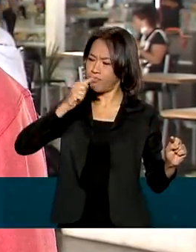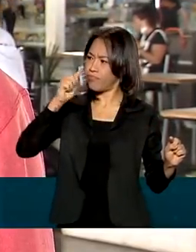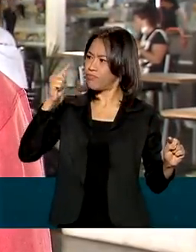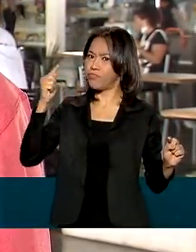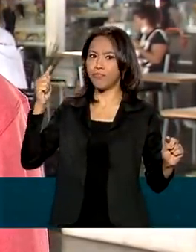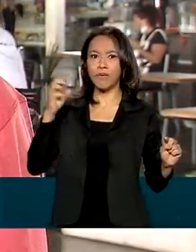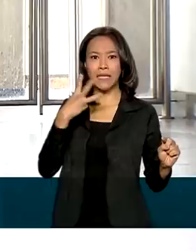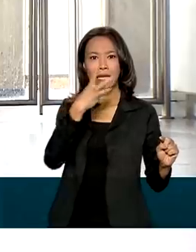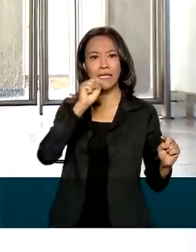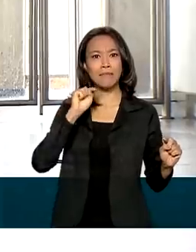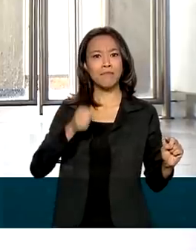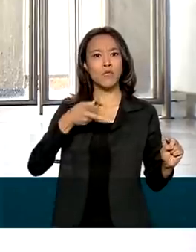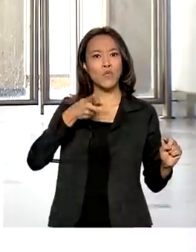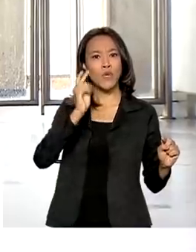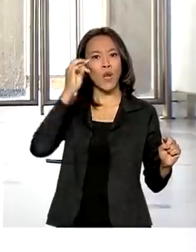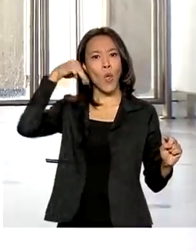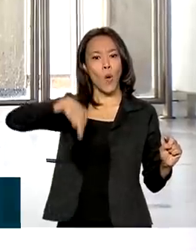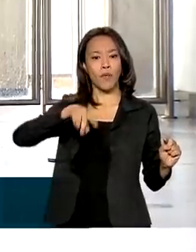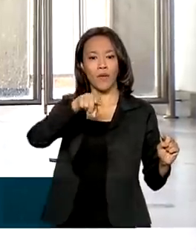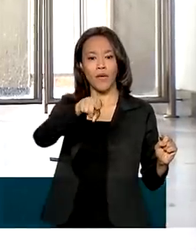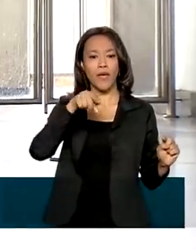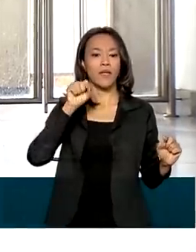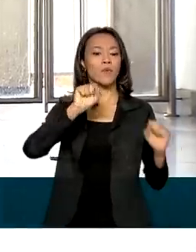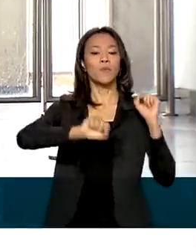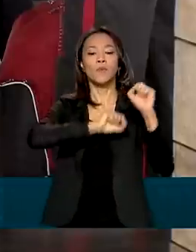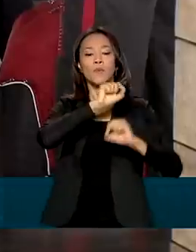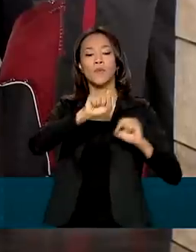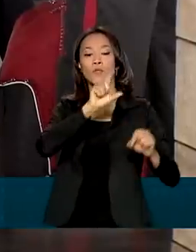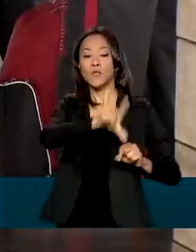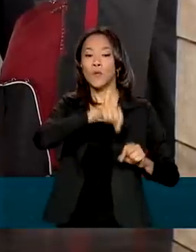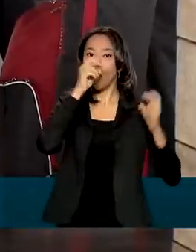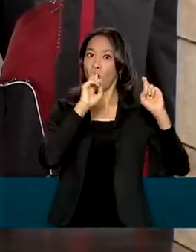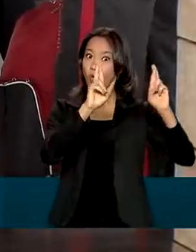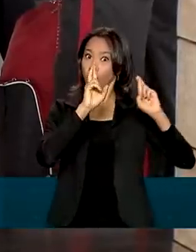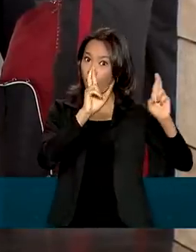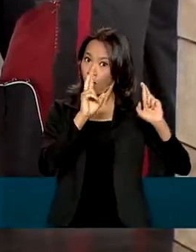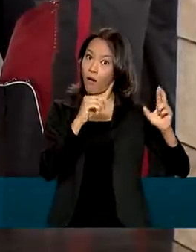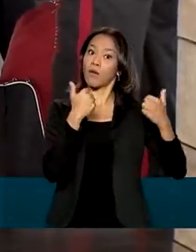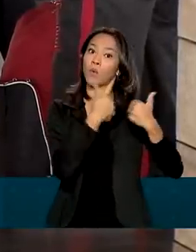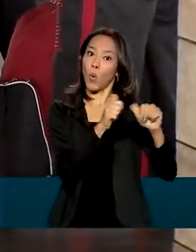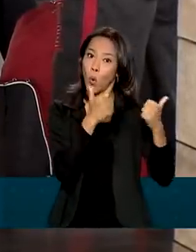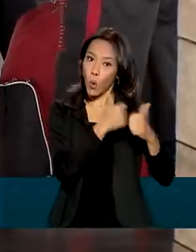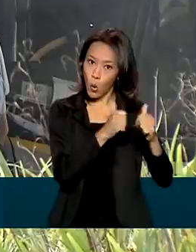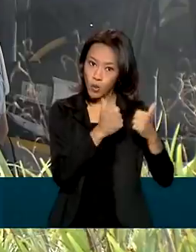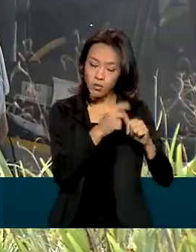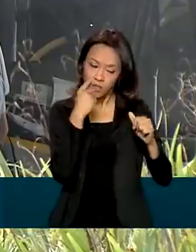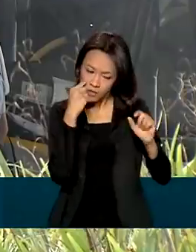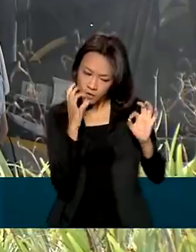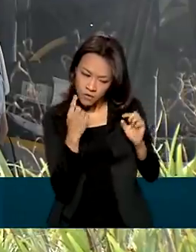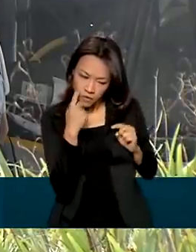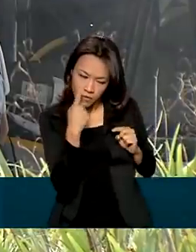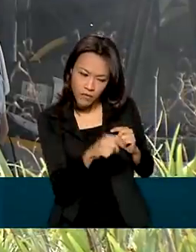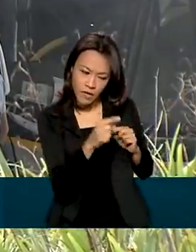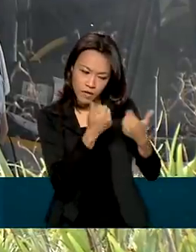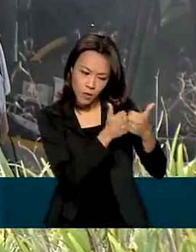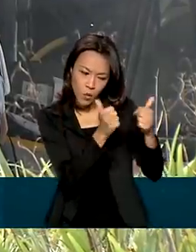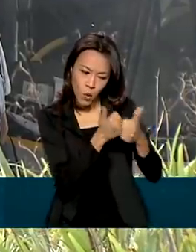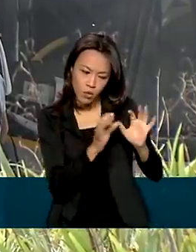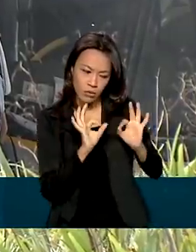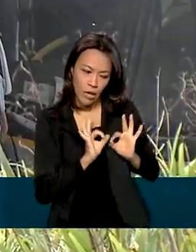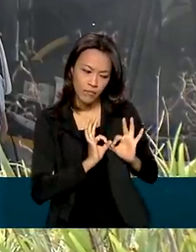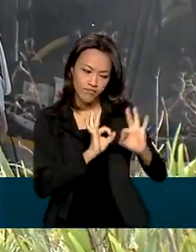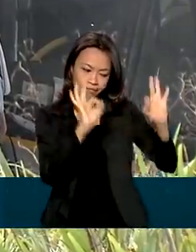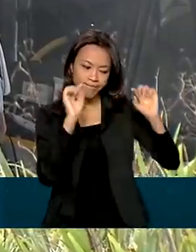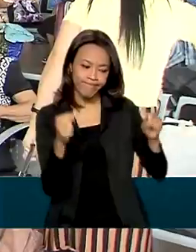quilômetros de distância, ele optou pelo transporte rodoviário. Ele conta que fez questão de verificar se o veículo está em